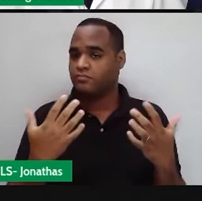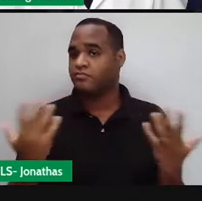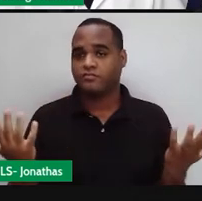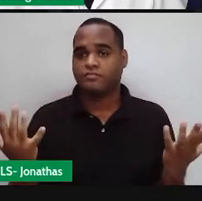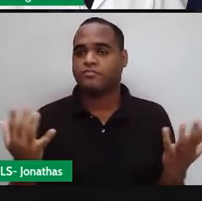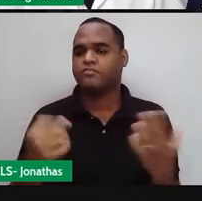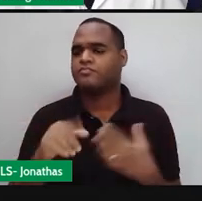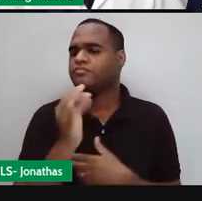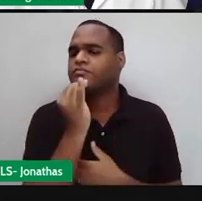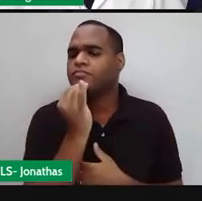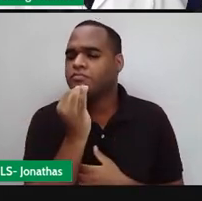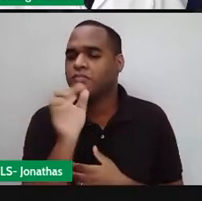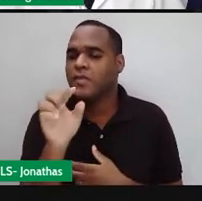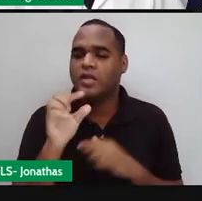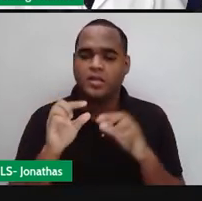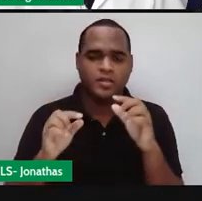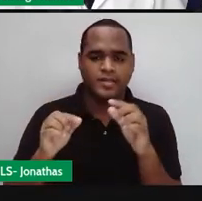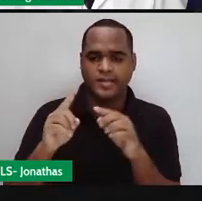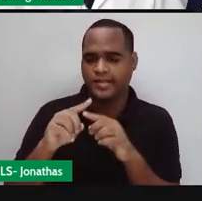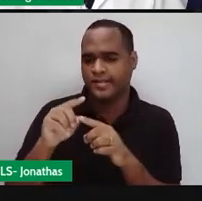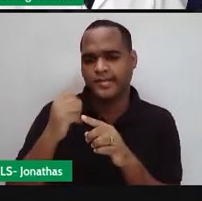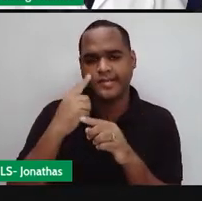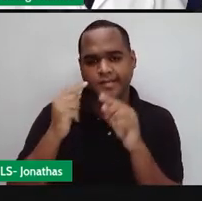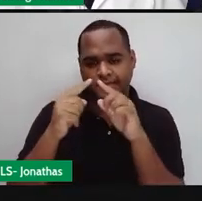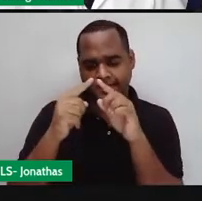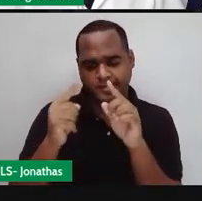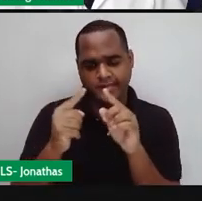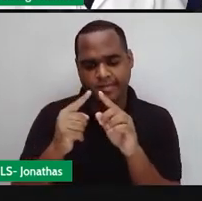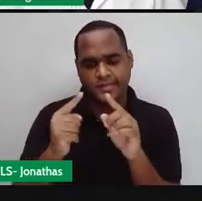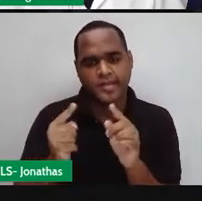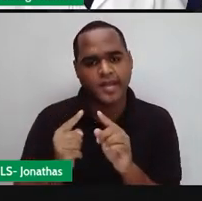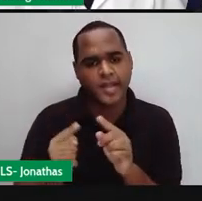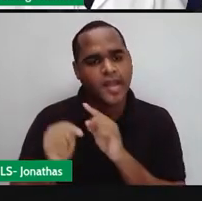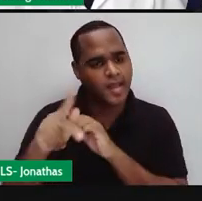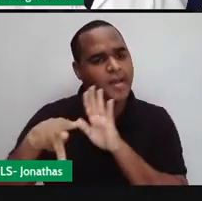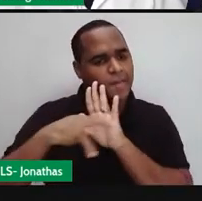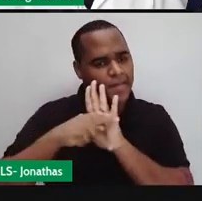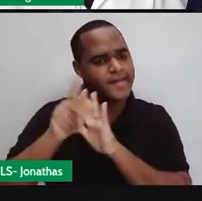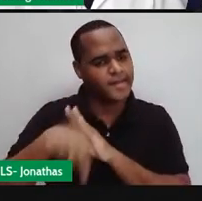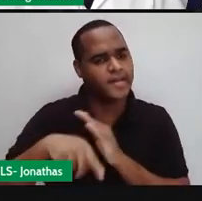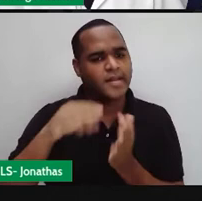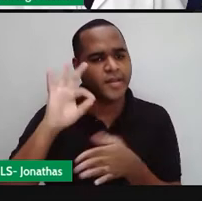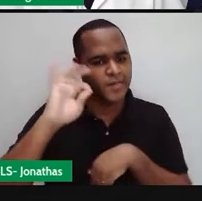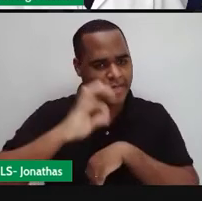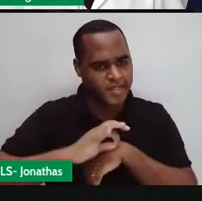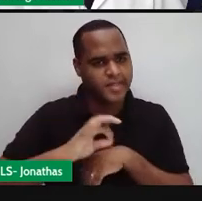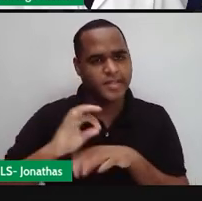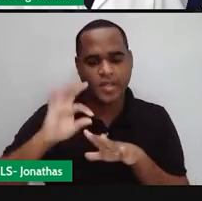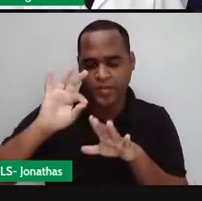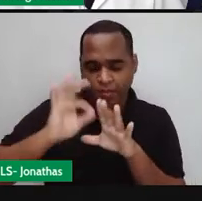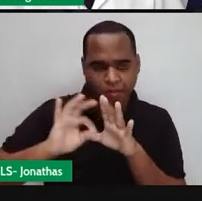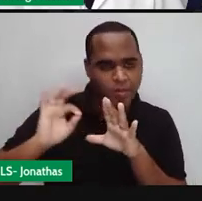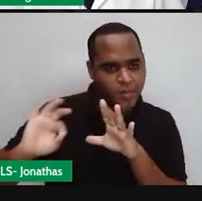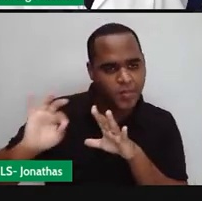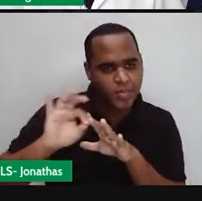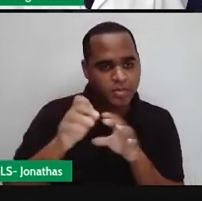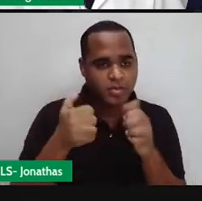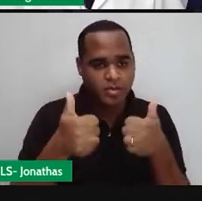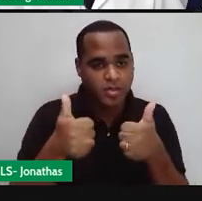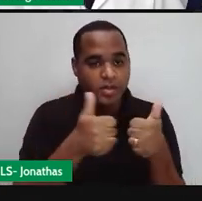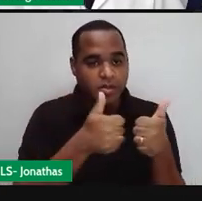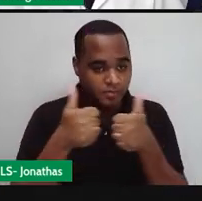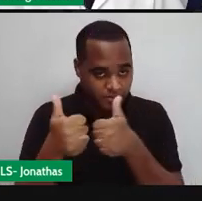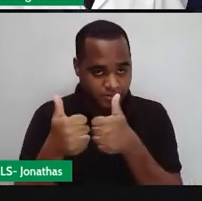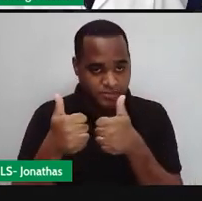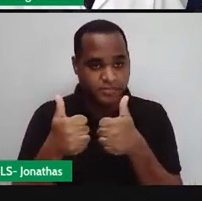polígonozinho aqui lembra um alvéolo de uma colmeia, tá bom? É